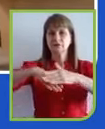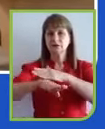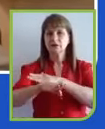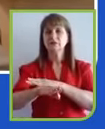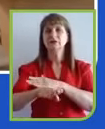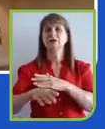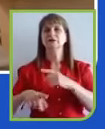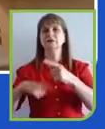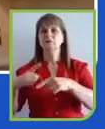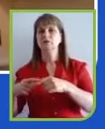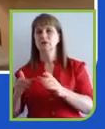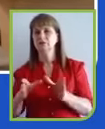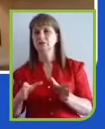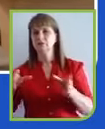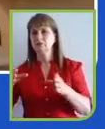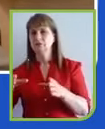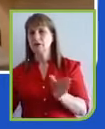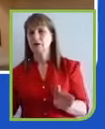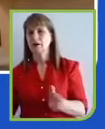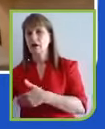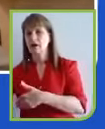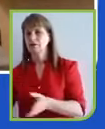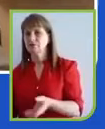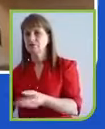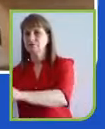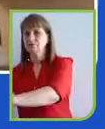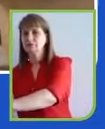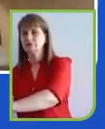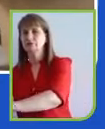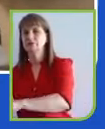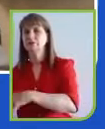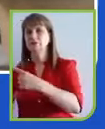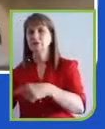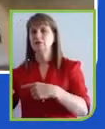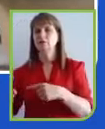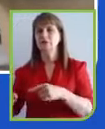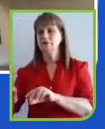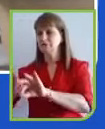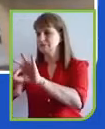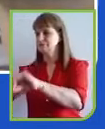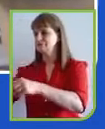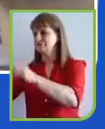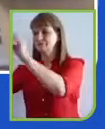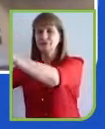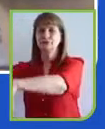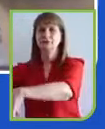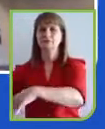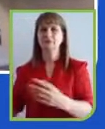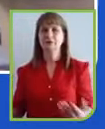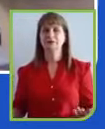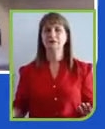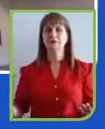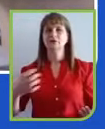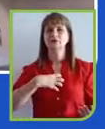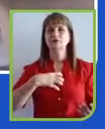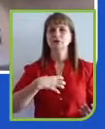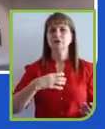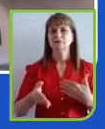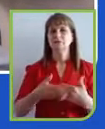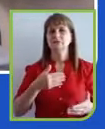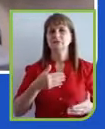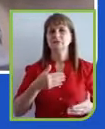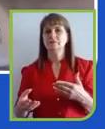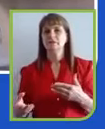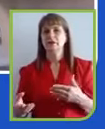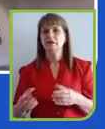uma caixa e, na próxima vez que você for fazer uma faxina em casa, você descarta do mesmo jeito que você descarta a garrafa PET. Vai